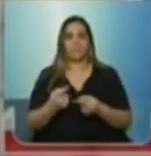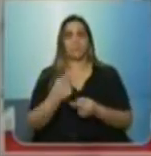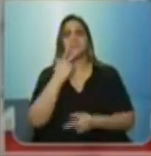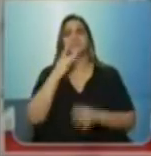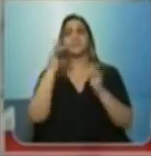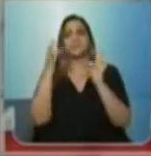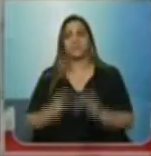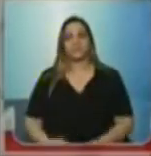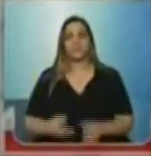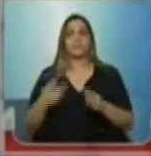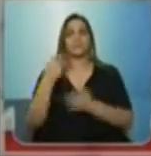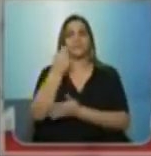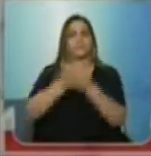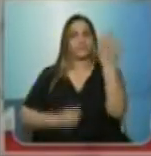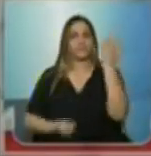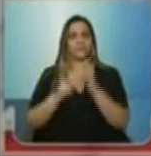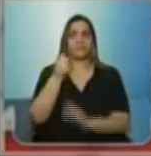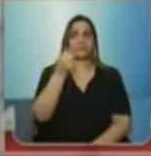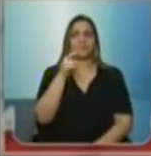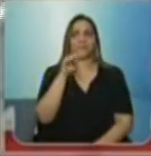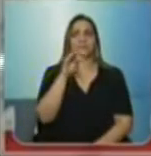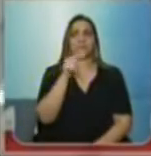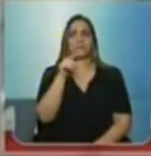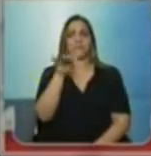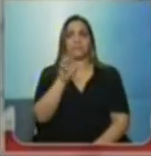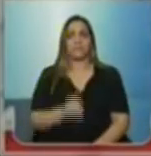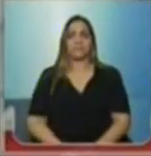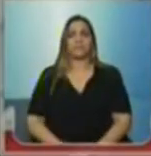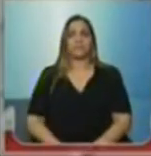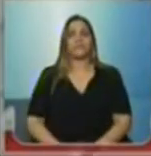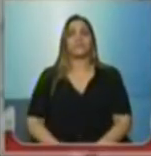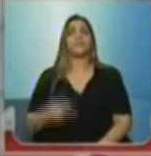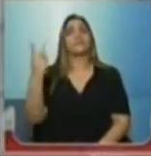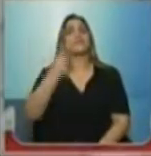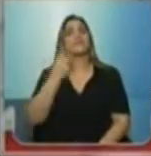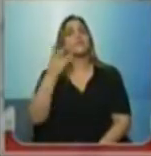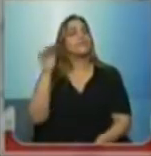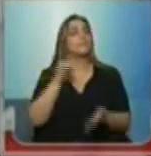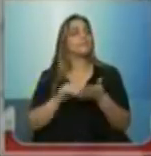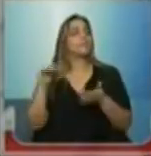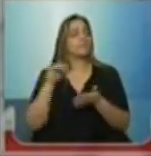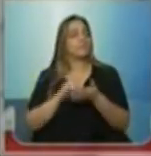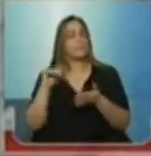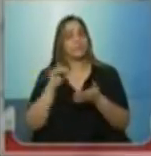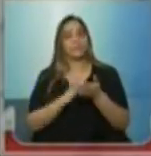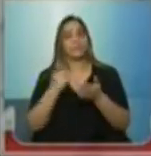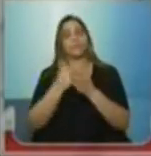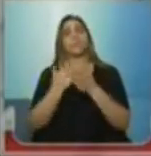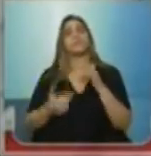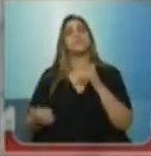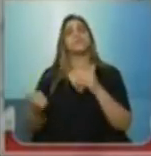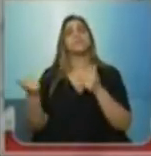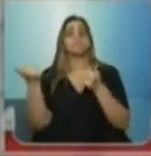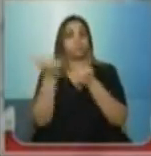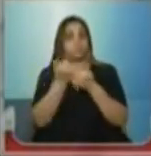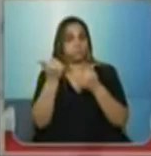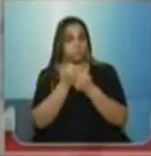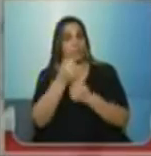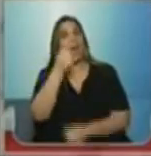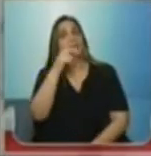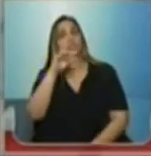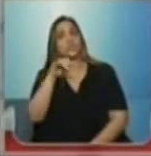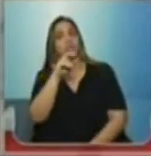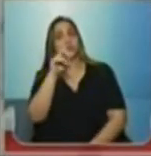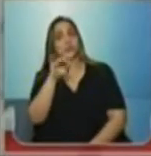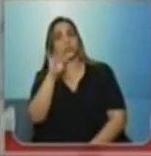ainda no final do texto, do artigo, os dois secretários, tanto o titular como o adjunto da Secretaria